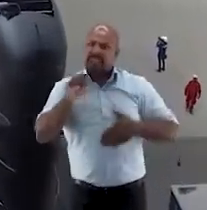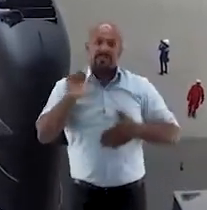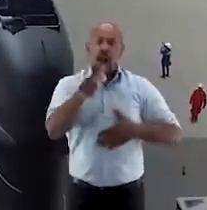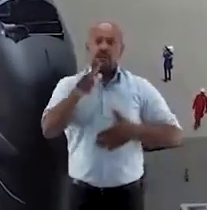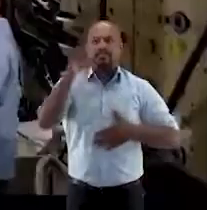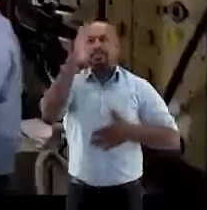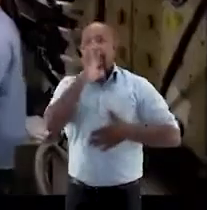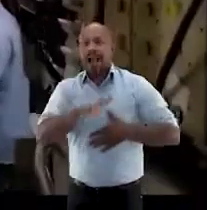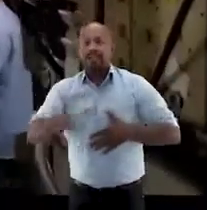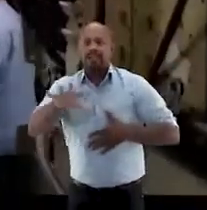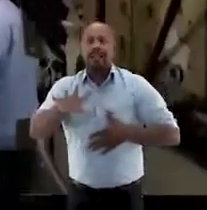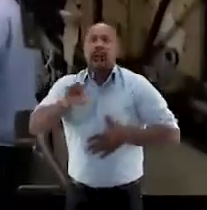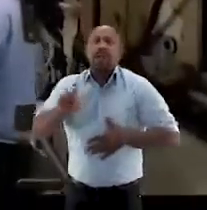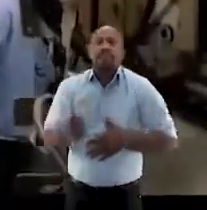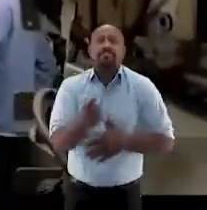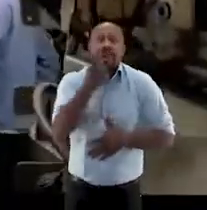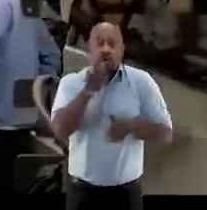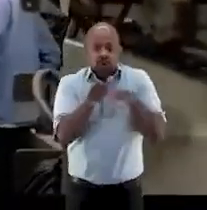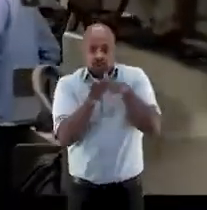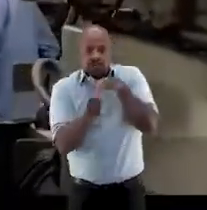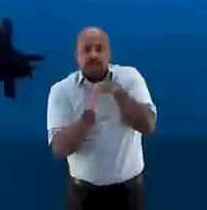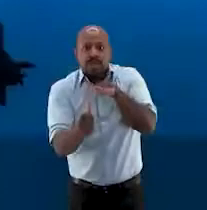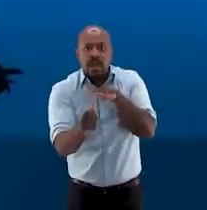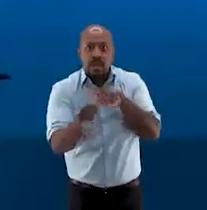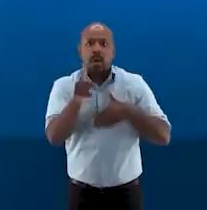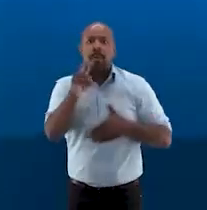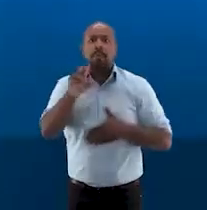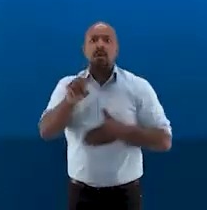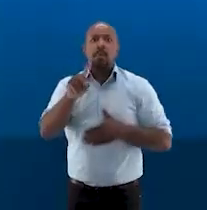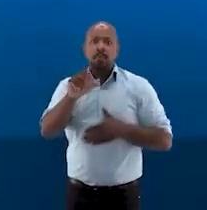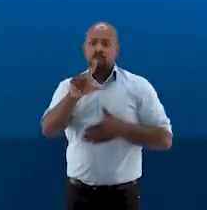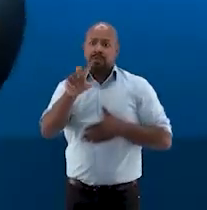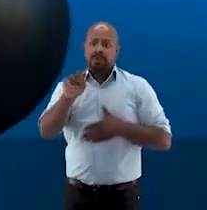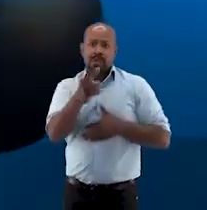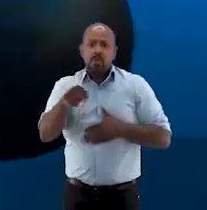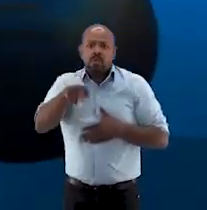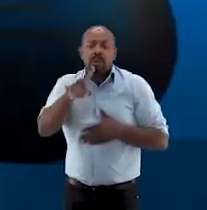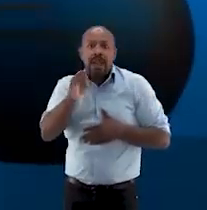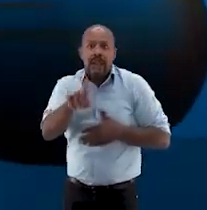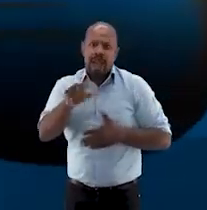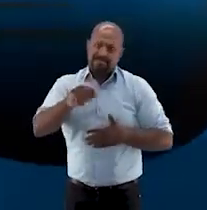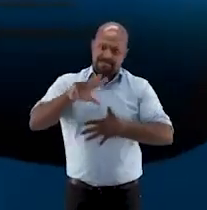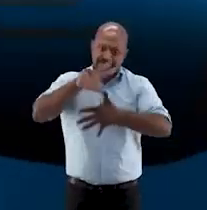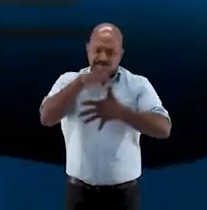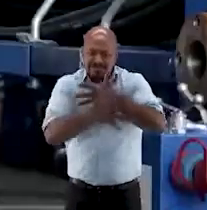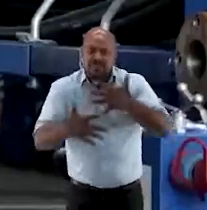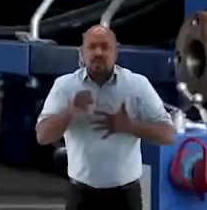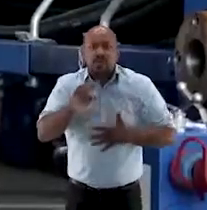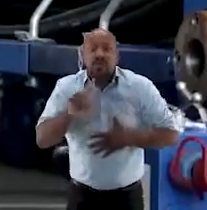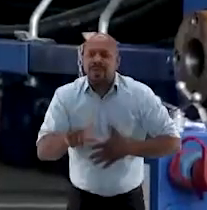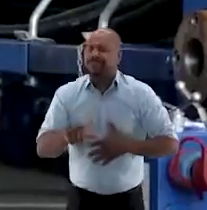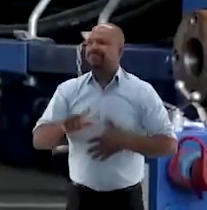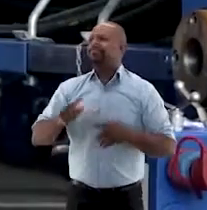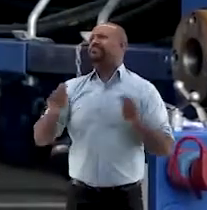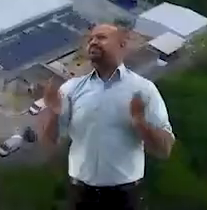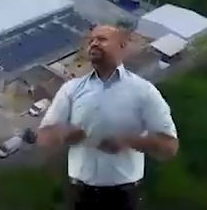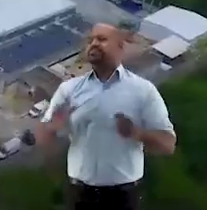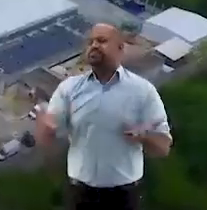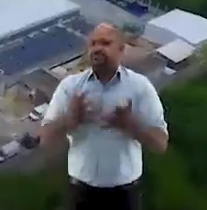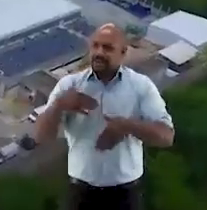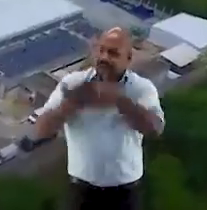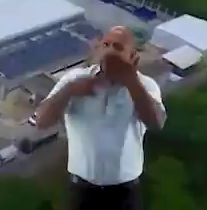A construção do primeiro submarino com propulsão nuclear do Hemisfério Sul irá abrir muitos caminhos para o